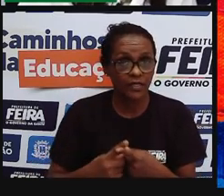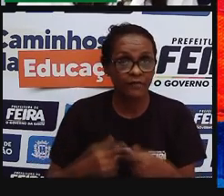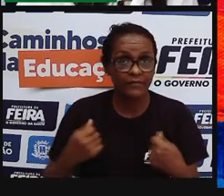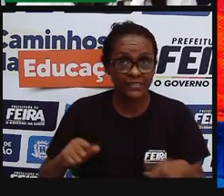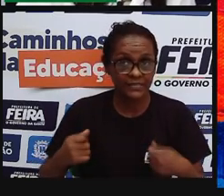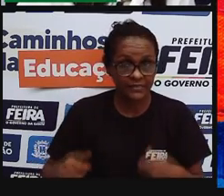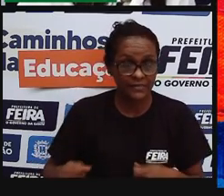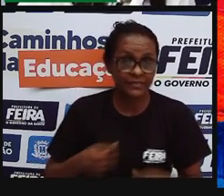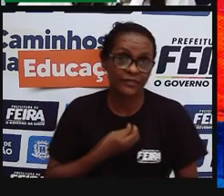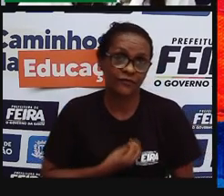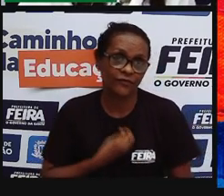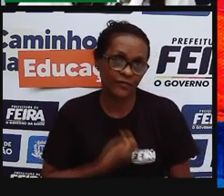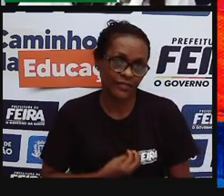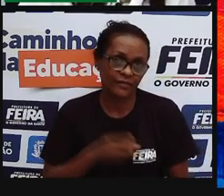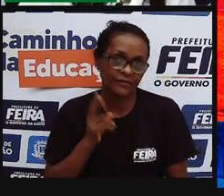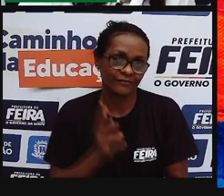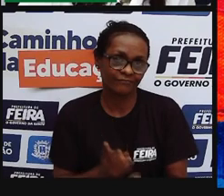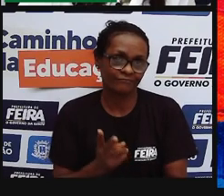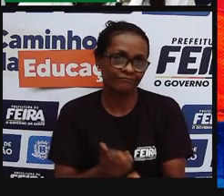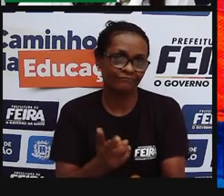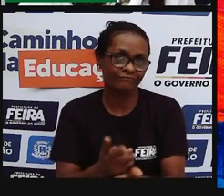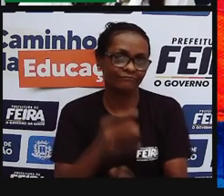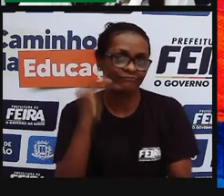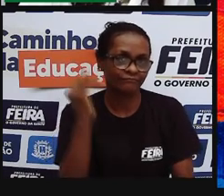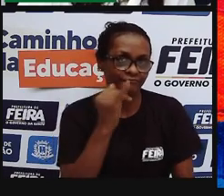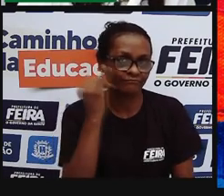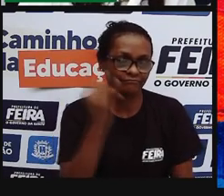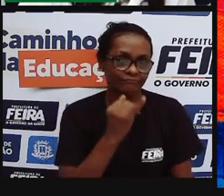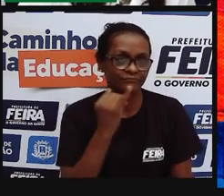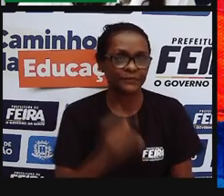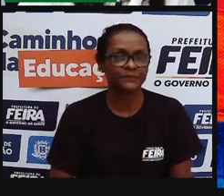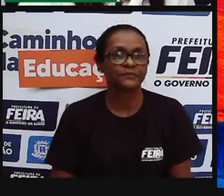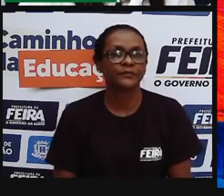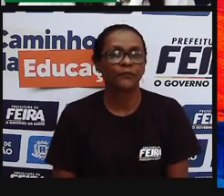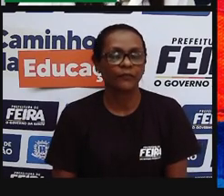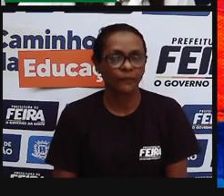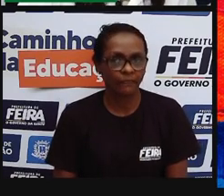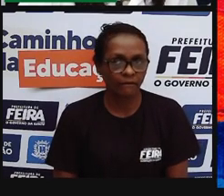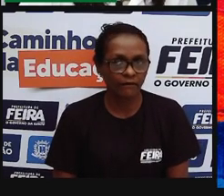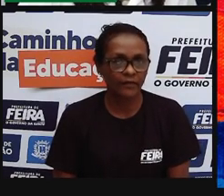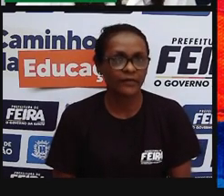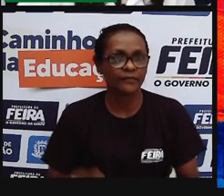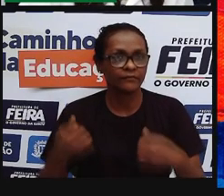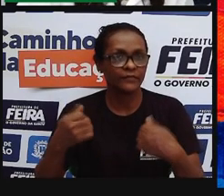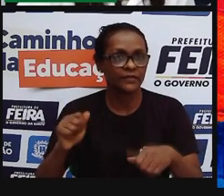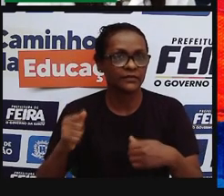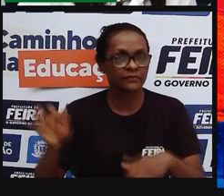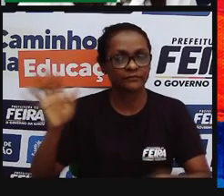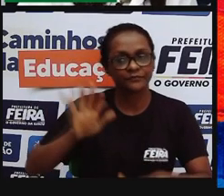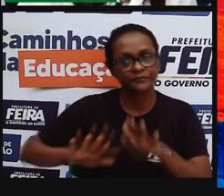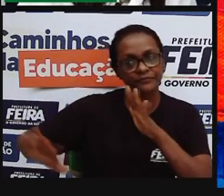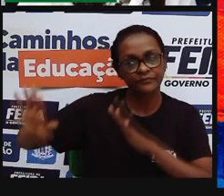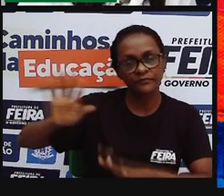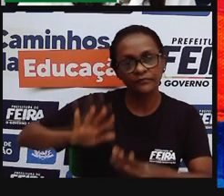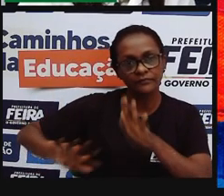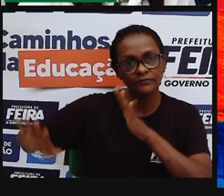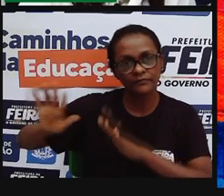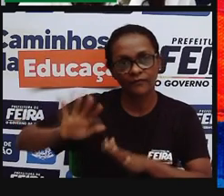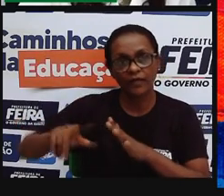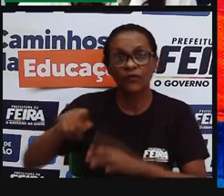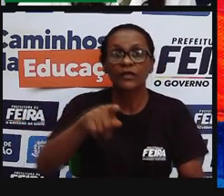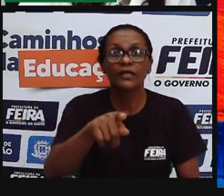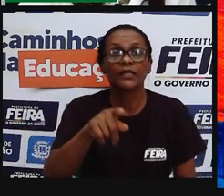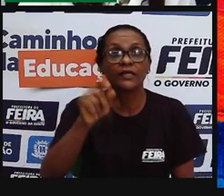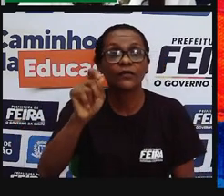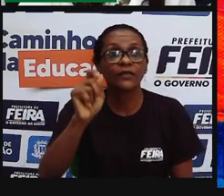humana, existe a necessidade, então, da gente pensar em unidades de conservação. E o que é que são, né, essas